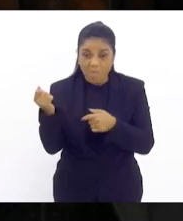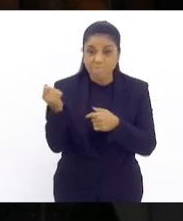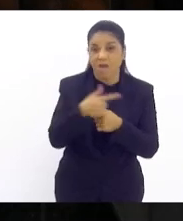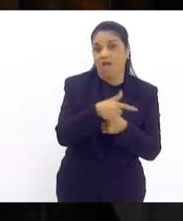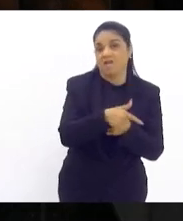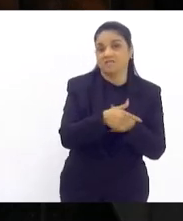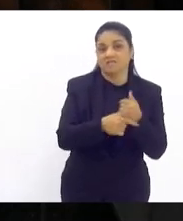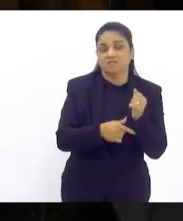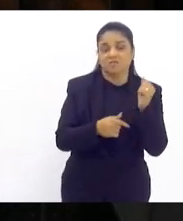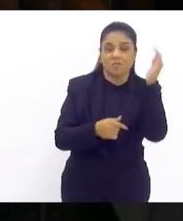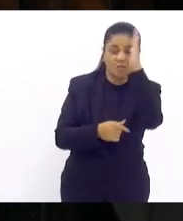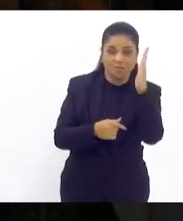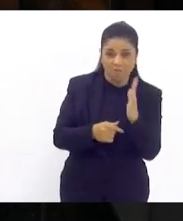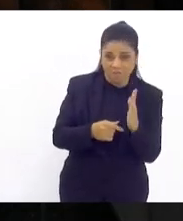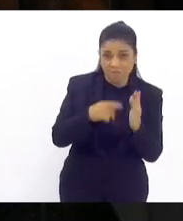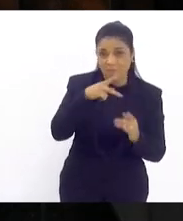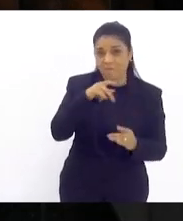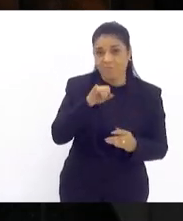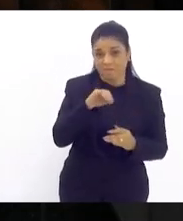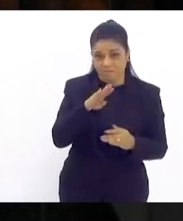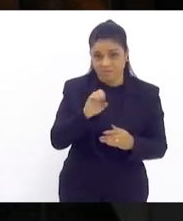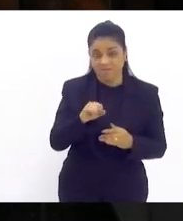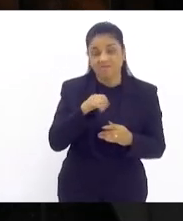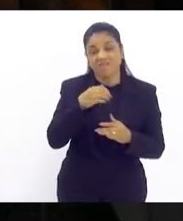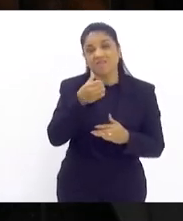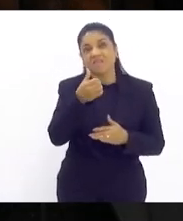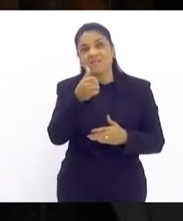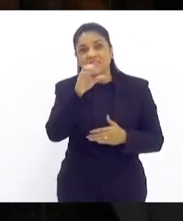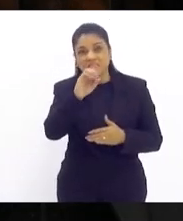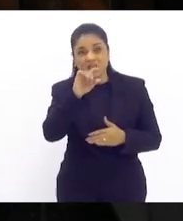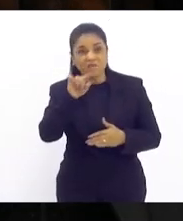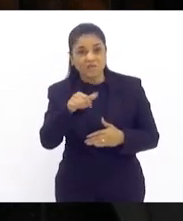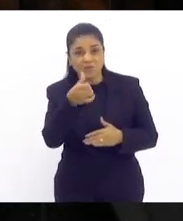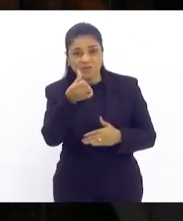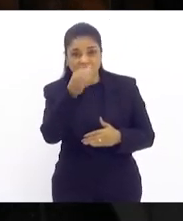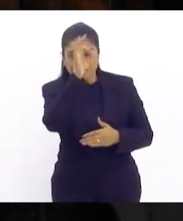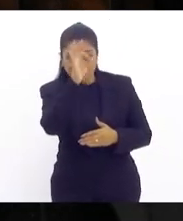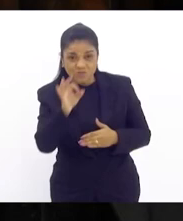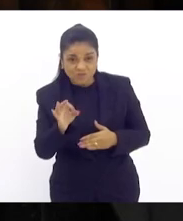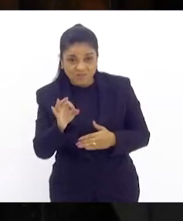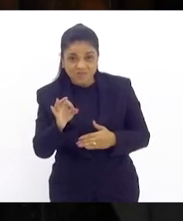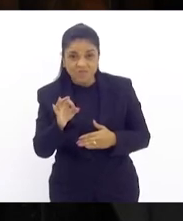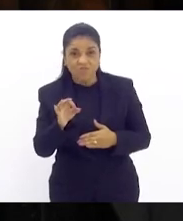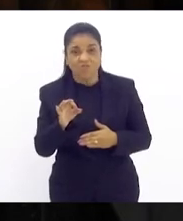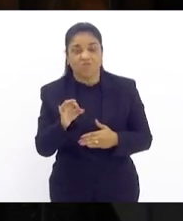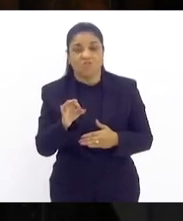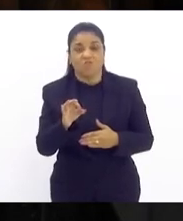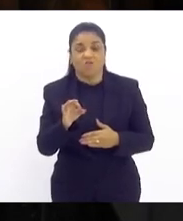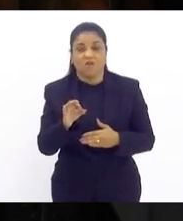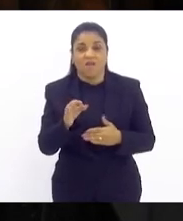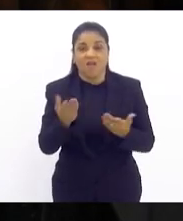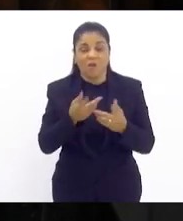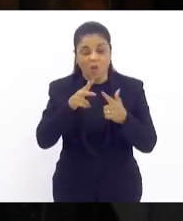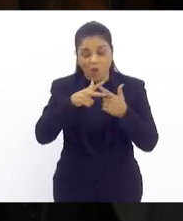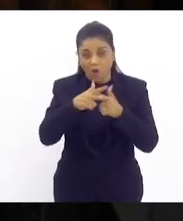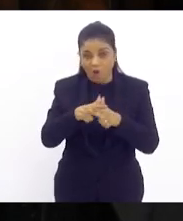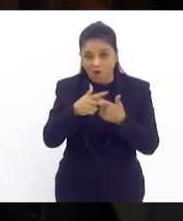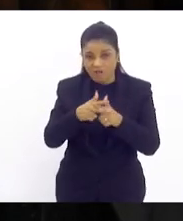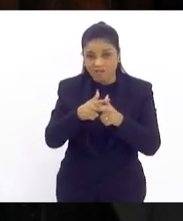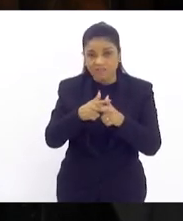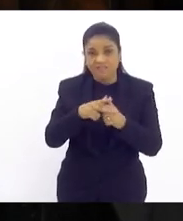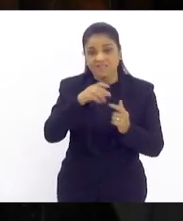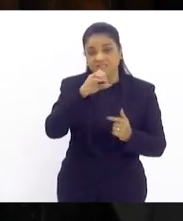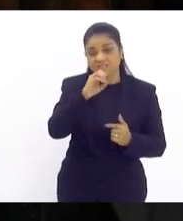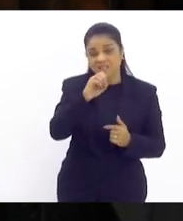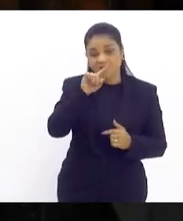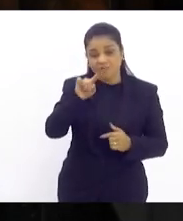0,6% nacional agora foi feita uma correção para 0,8